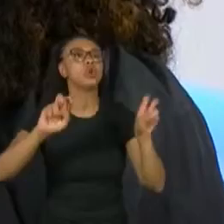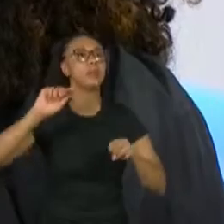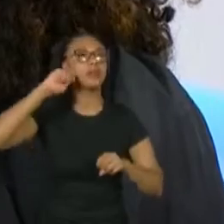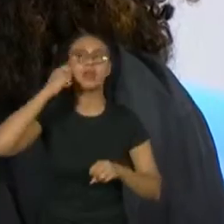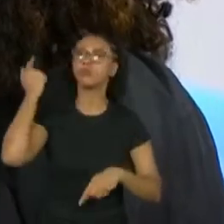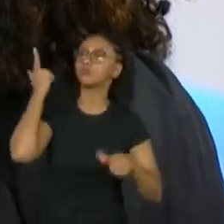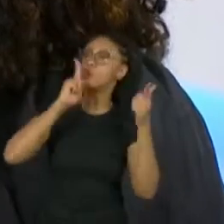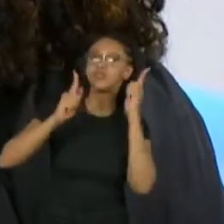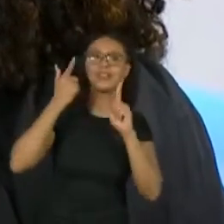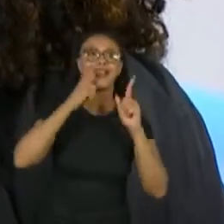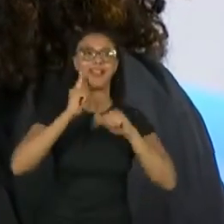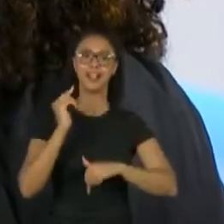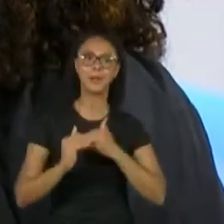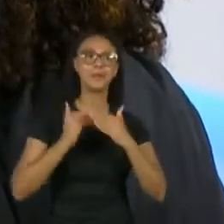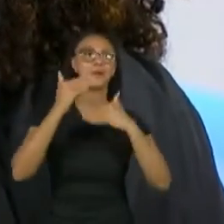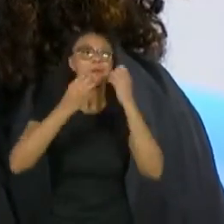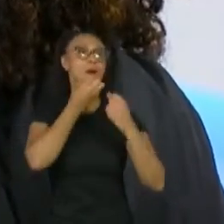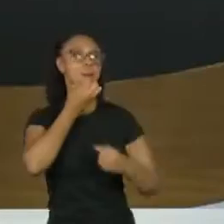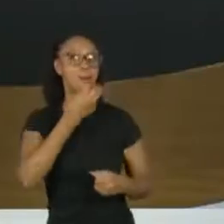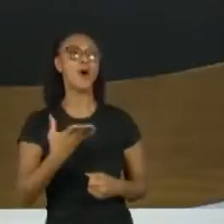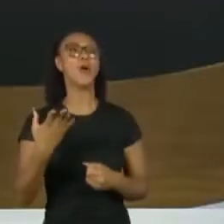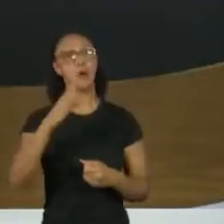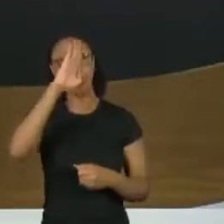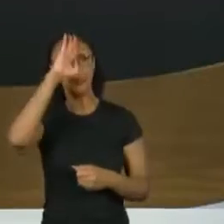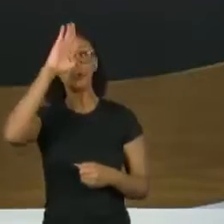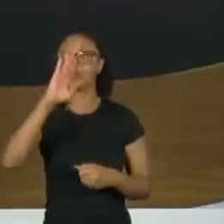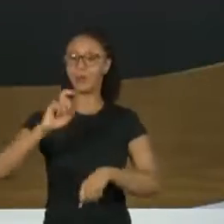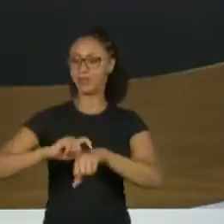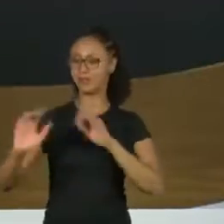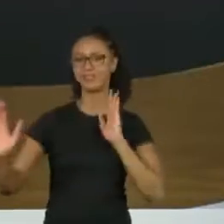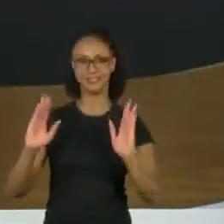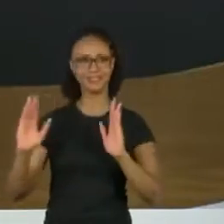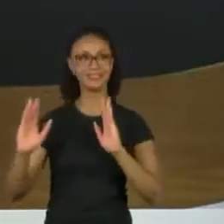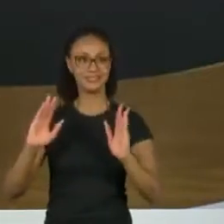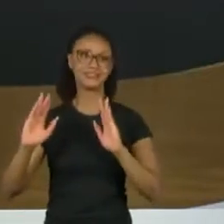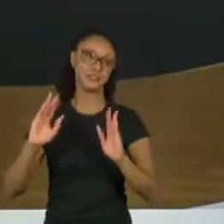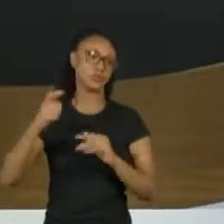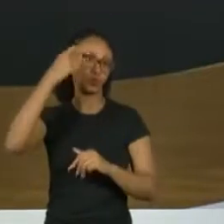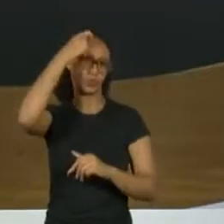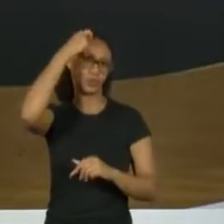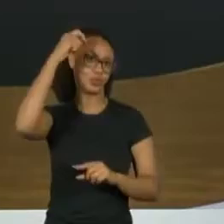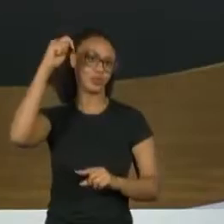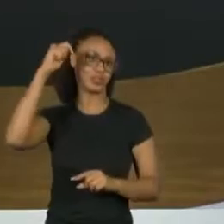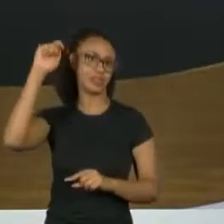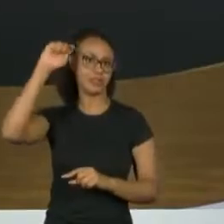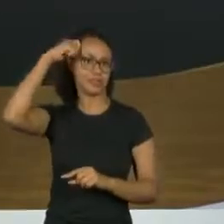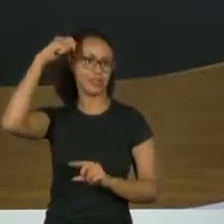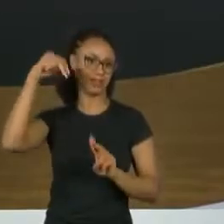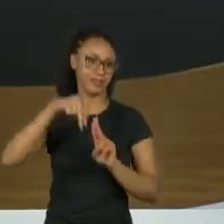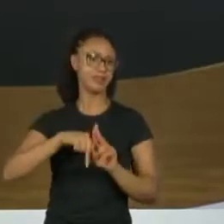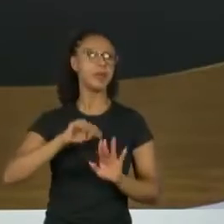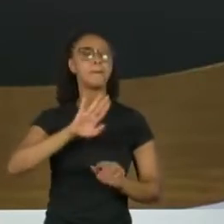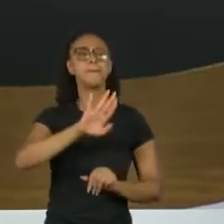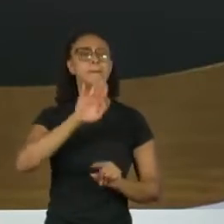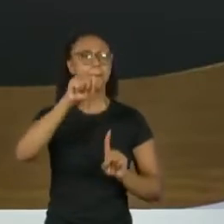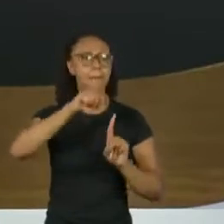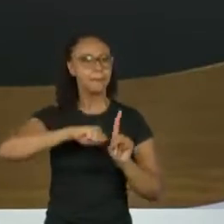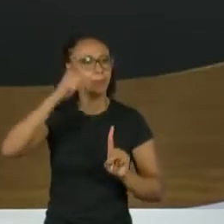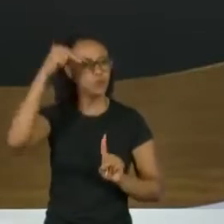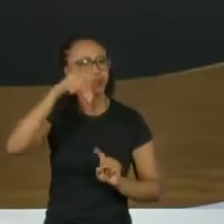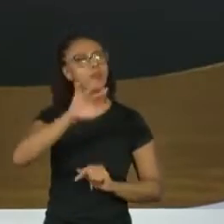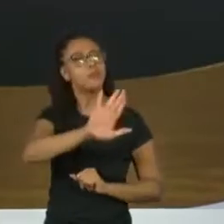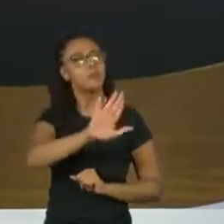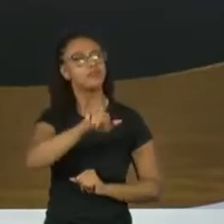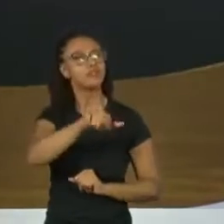falar das coisas boas, principalmente nessas datas, nesses meses, como mês de novembro. Você acha que melhorou isso,